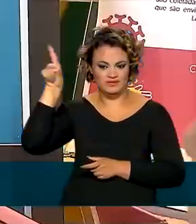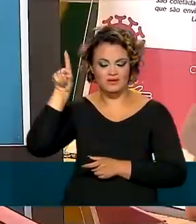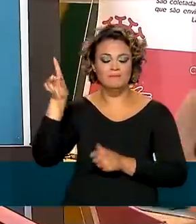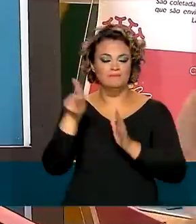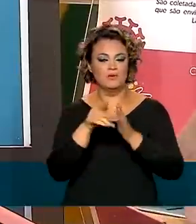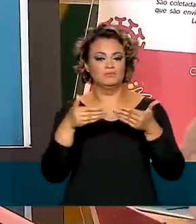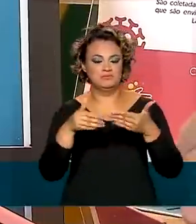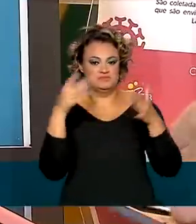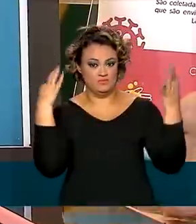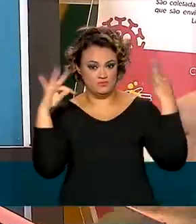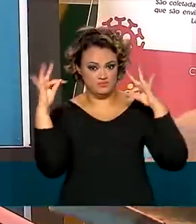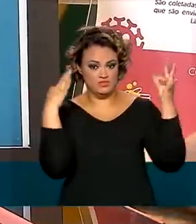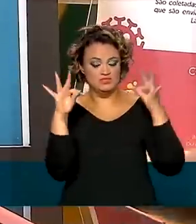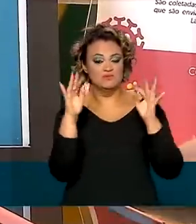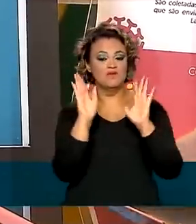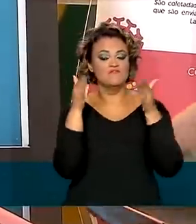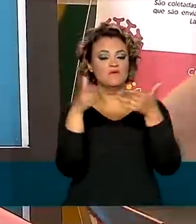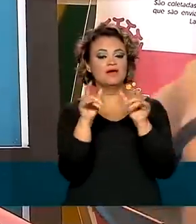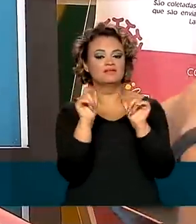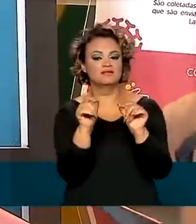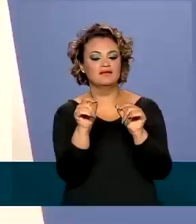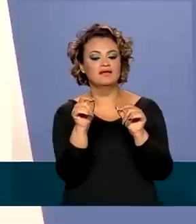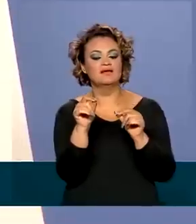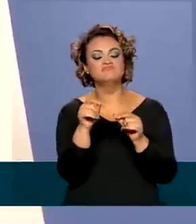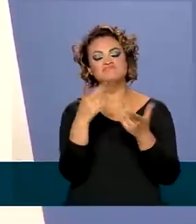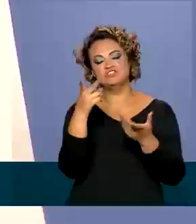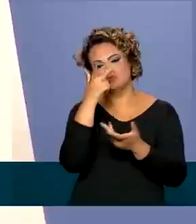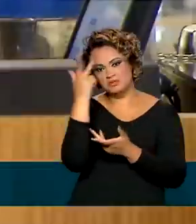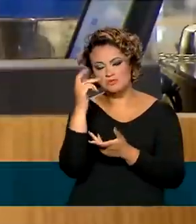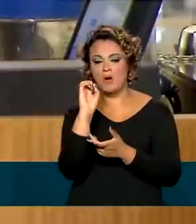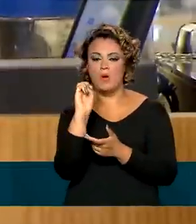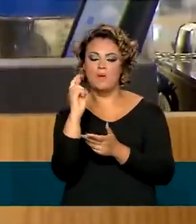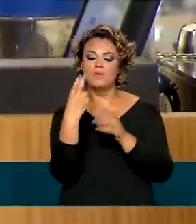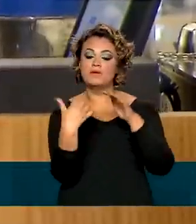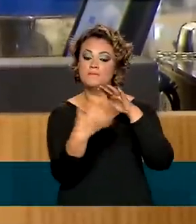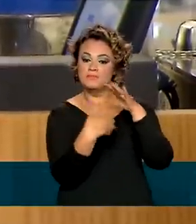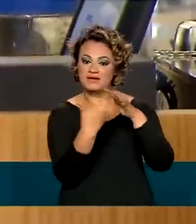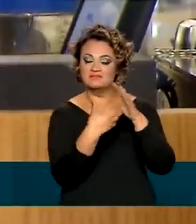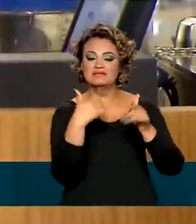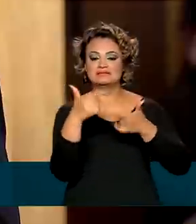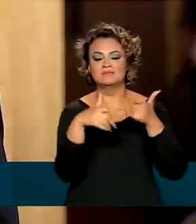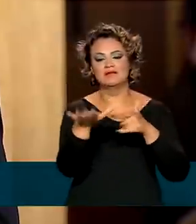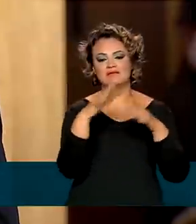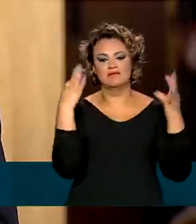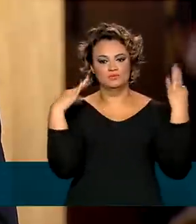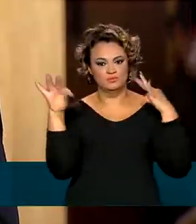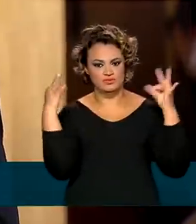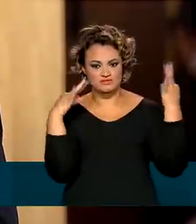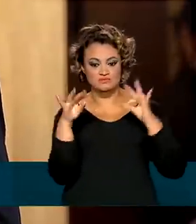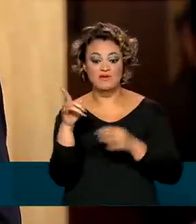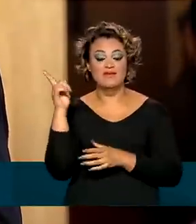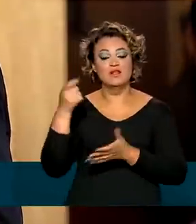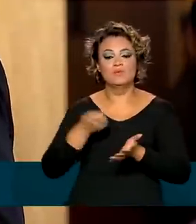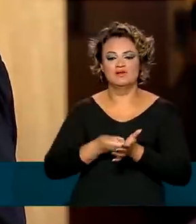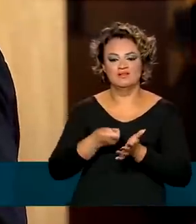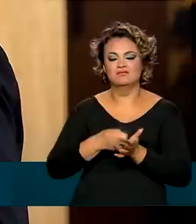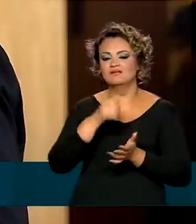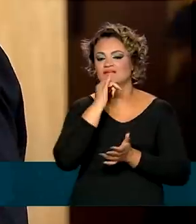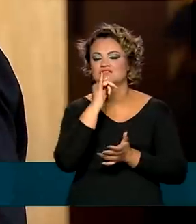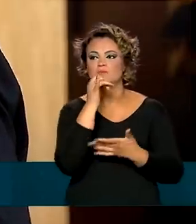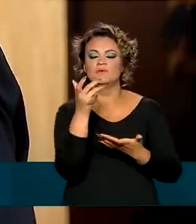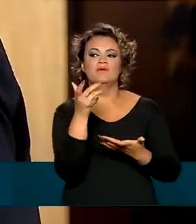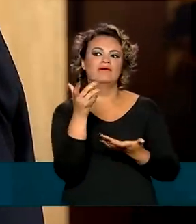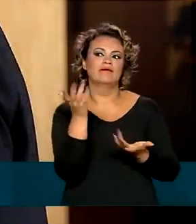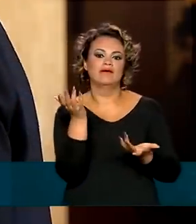do Ministério do Turismo é voltado a pessoas físicas e jurídicas que atuam no setor. Ele é obrigatório, por exemplo,